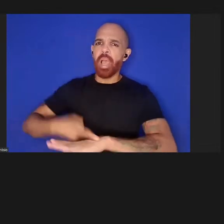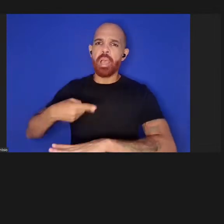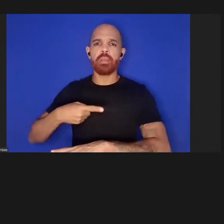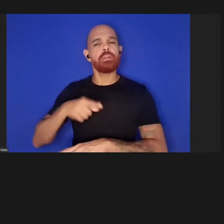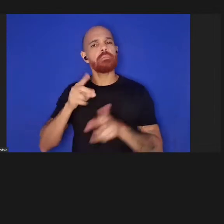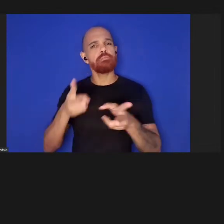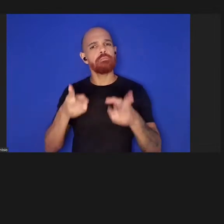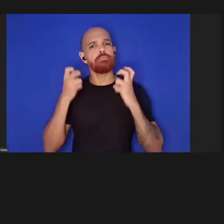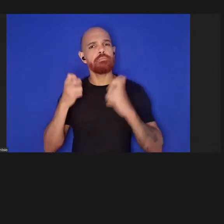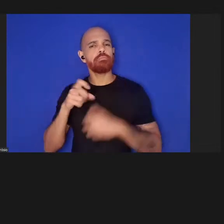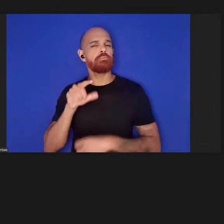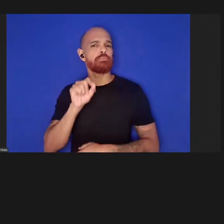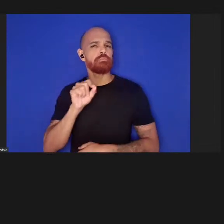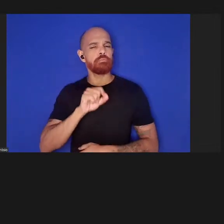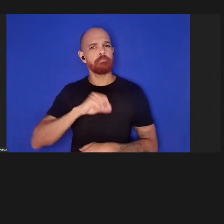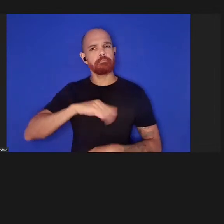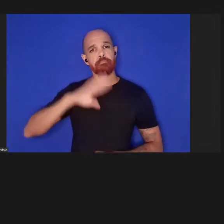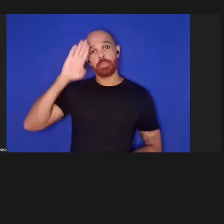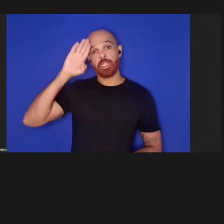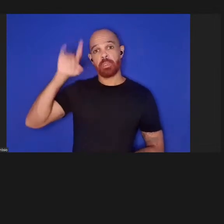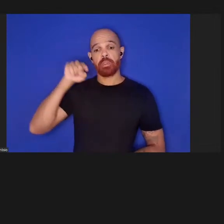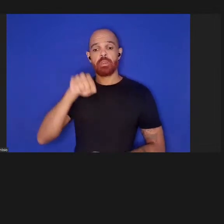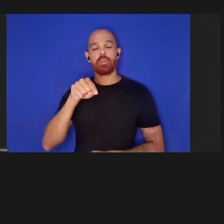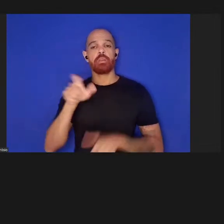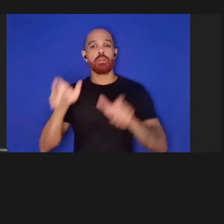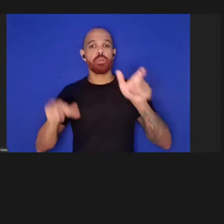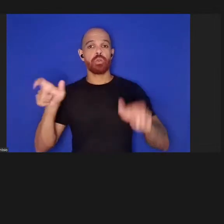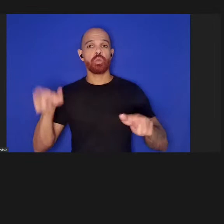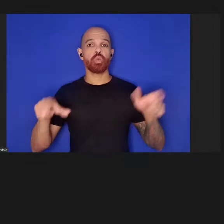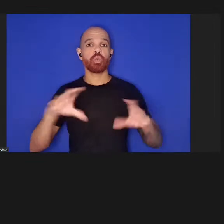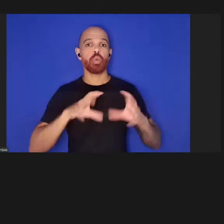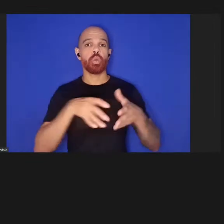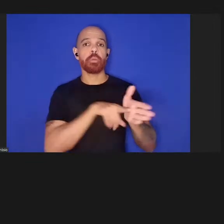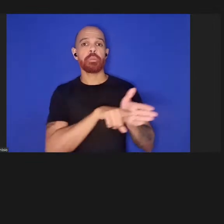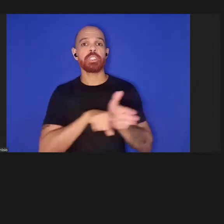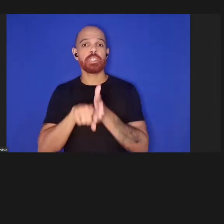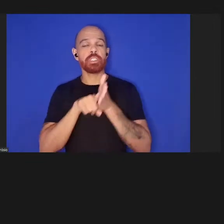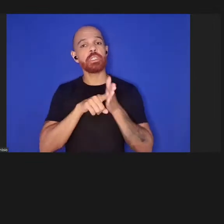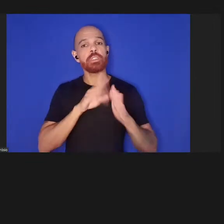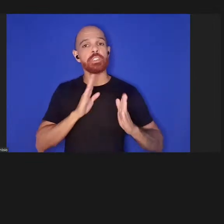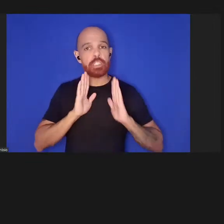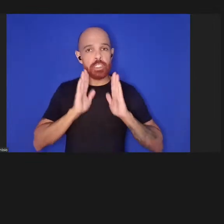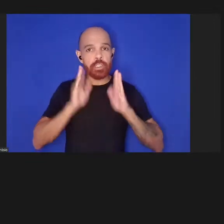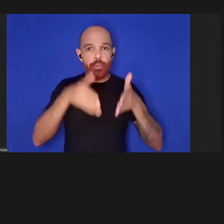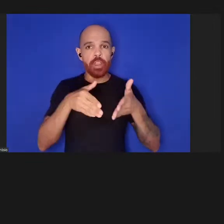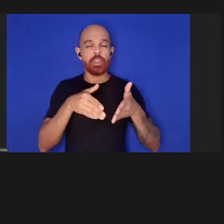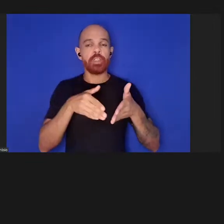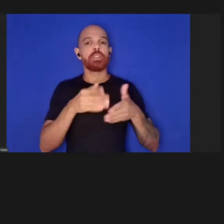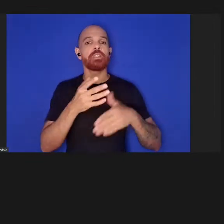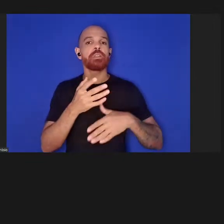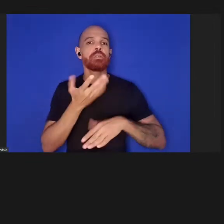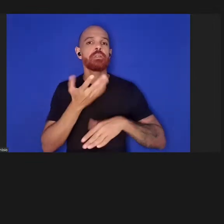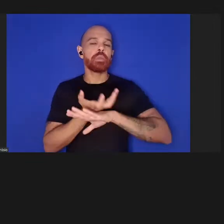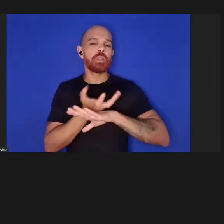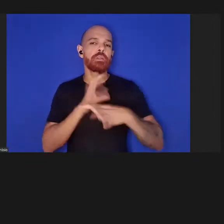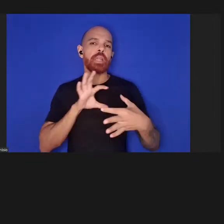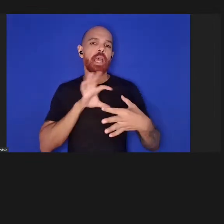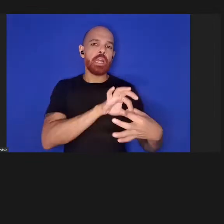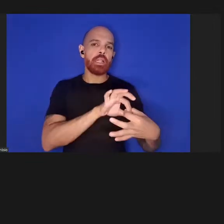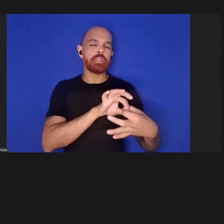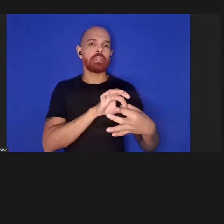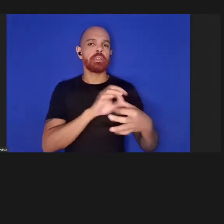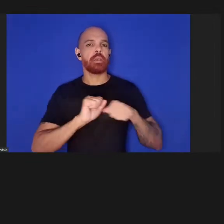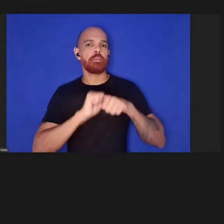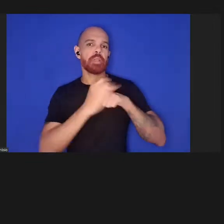entre os pesquisadores mais diretamente envolvidos nas disciplinas mais relacionadas à pandemia.